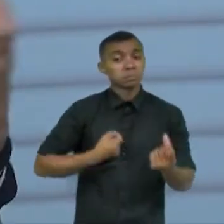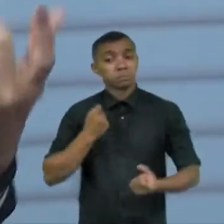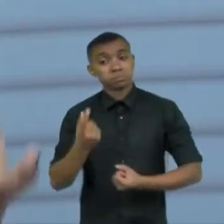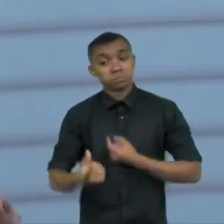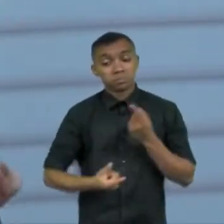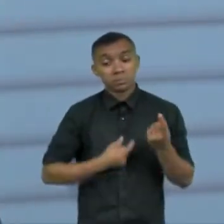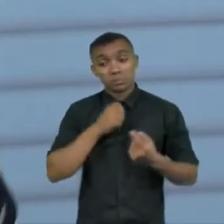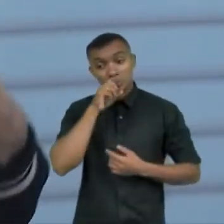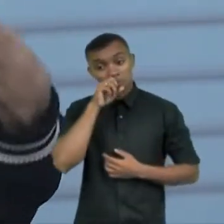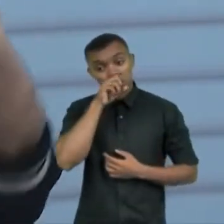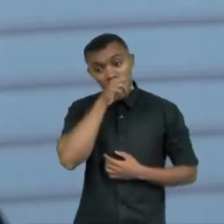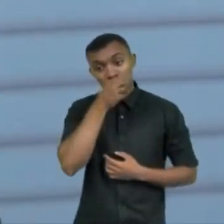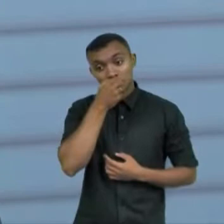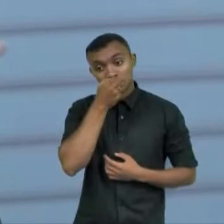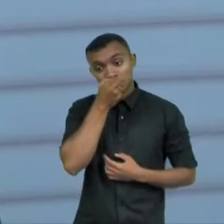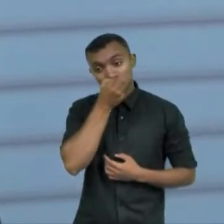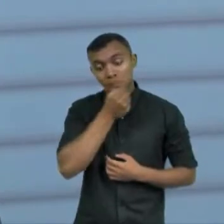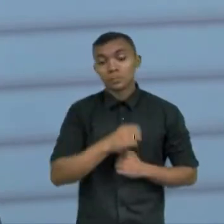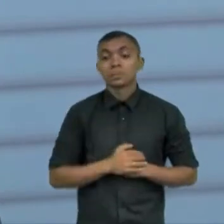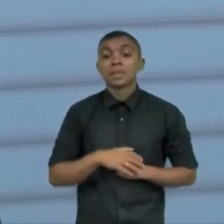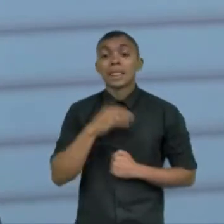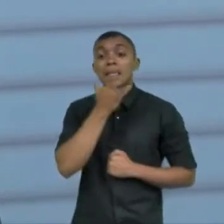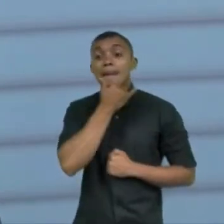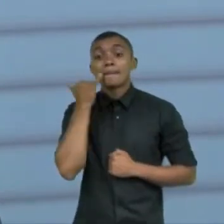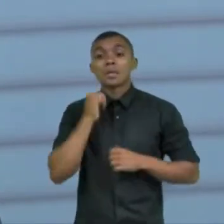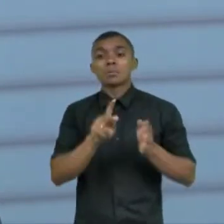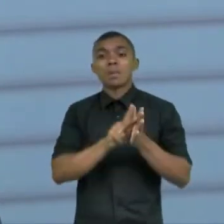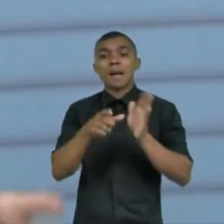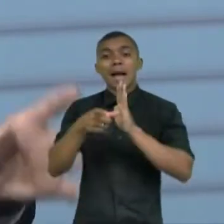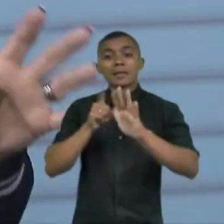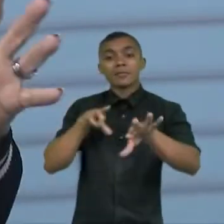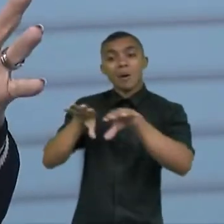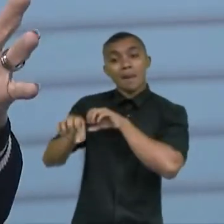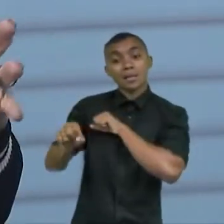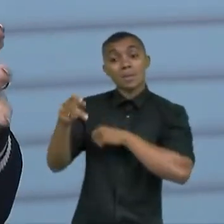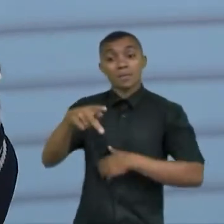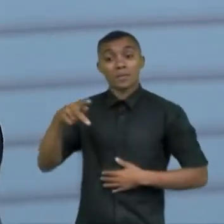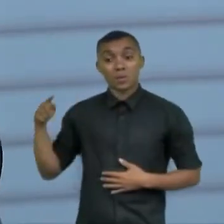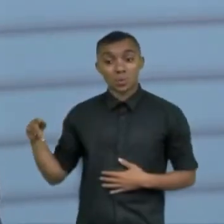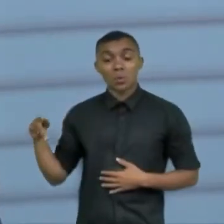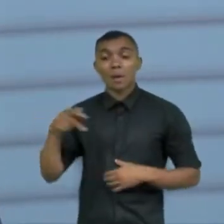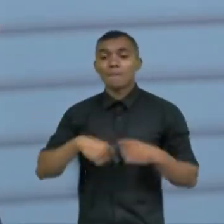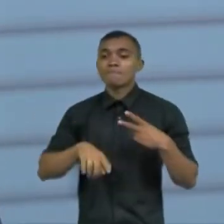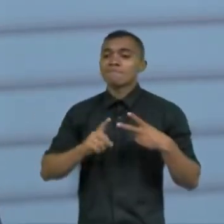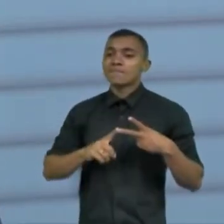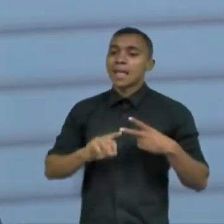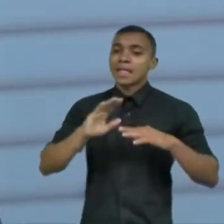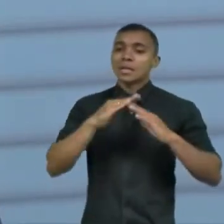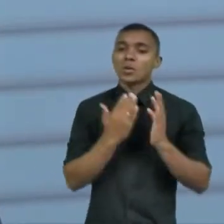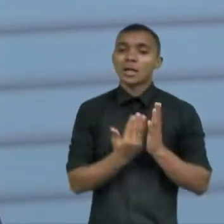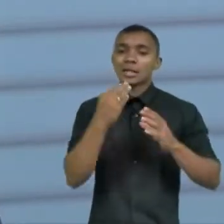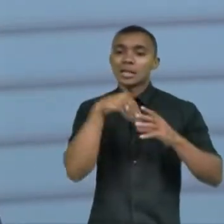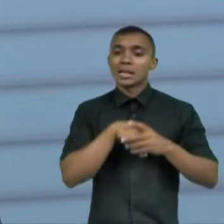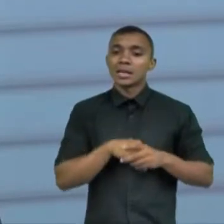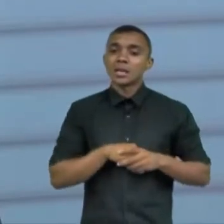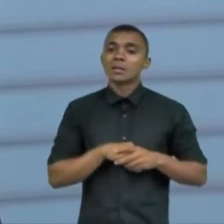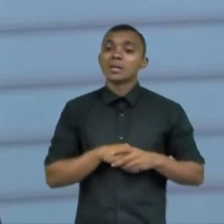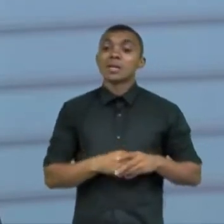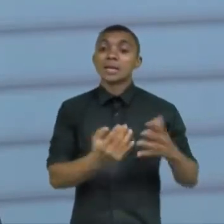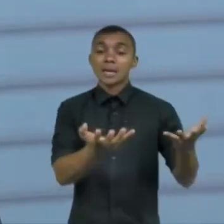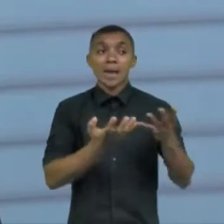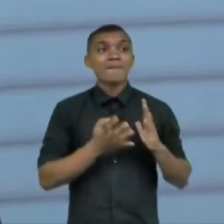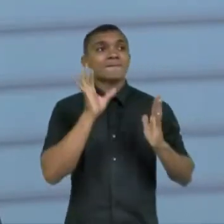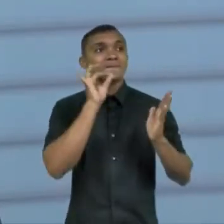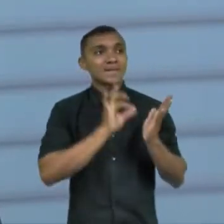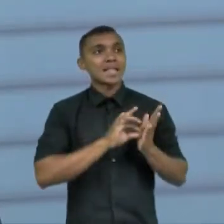volta a dizer da capacitação dos profissionais da intenção da escola em ser de fato